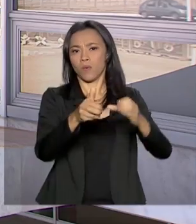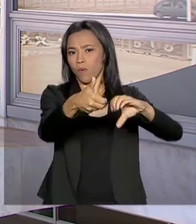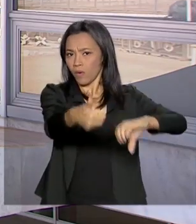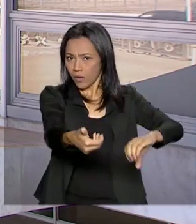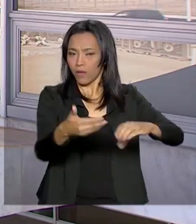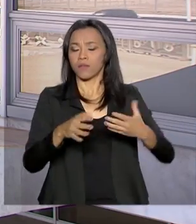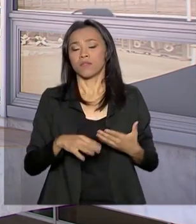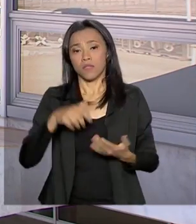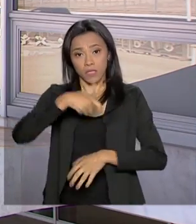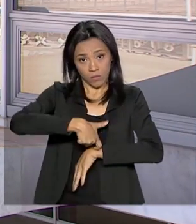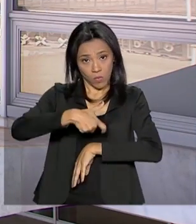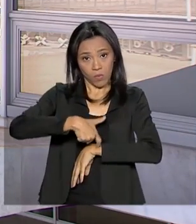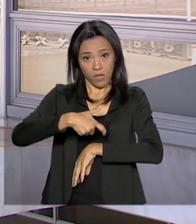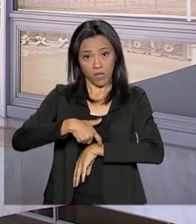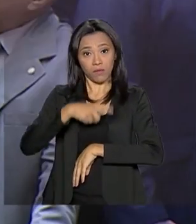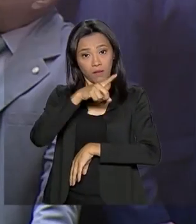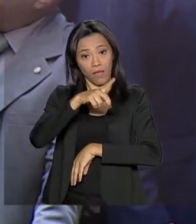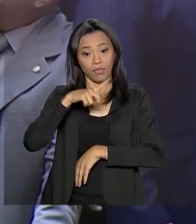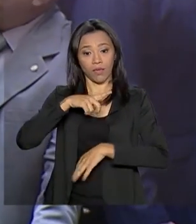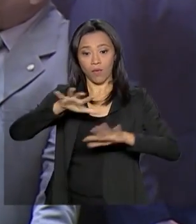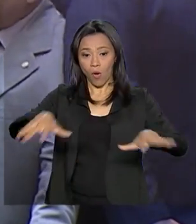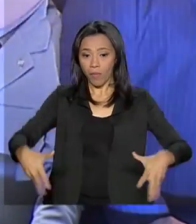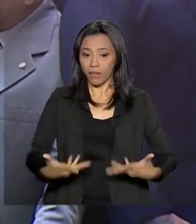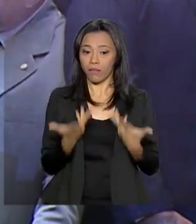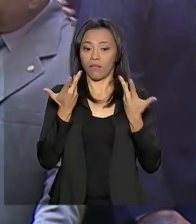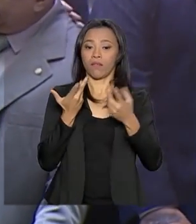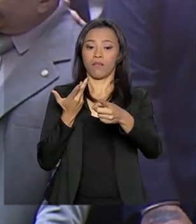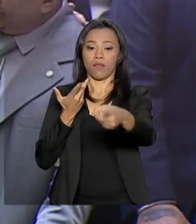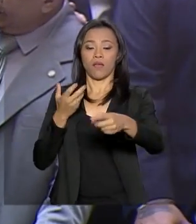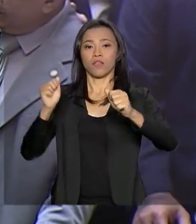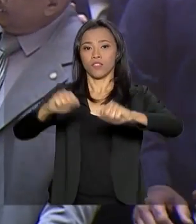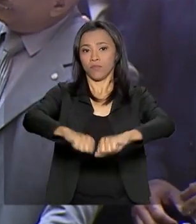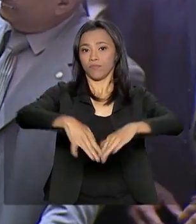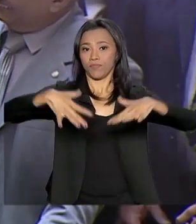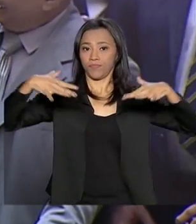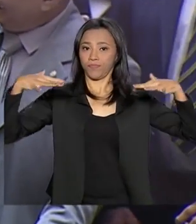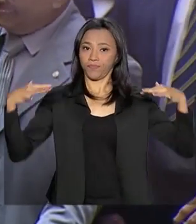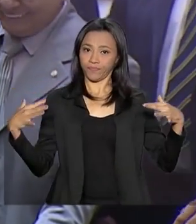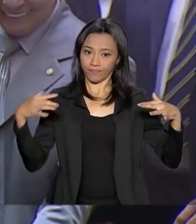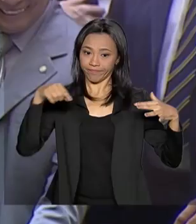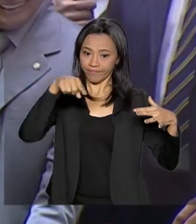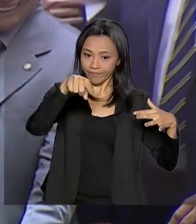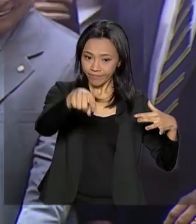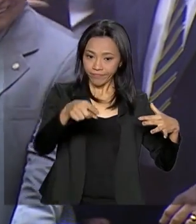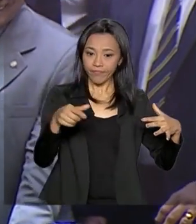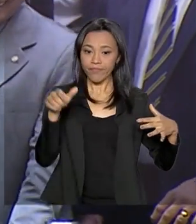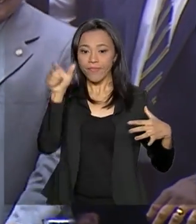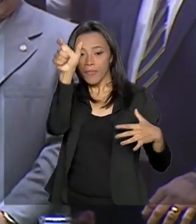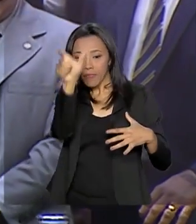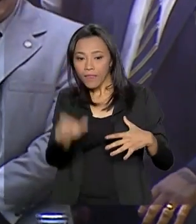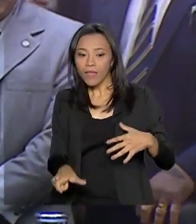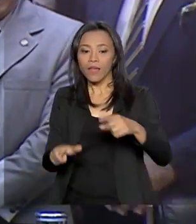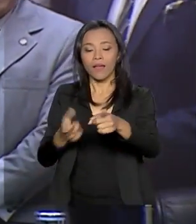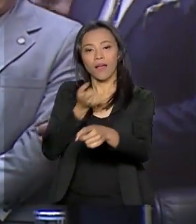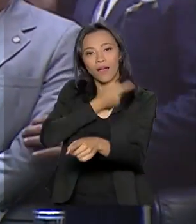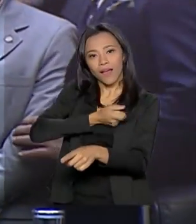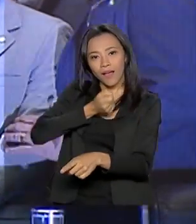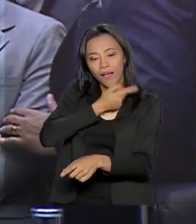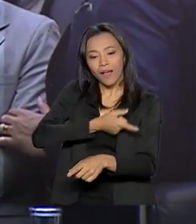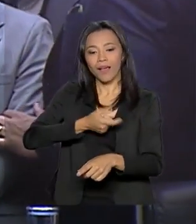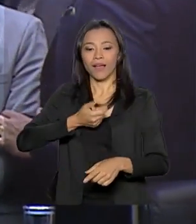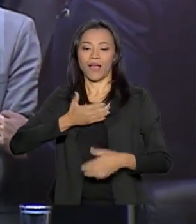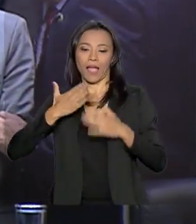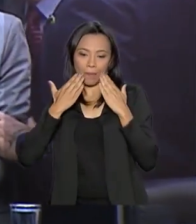momento de uma homenagem que está acontecendo no plenário da Câmara ao humorista e também ao apresentador